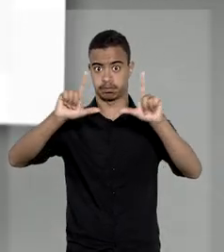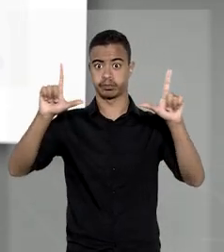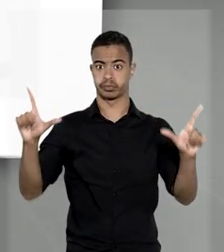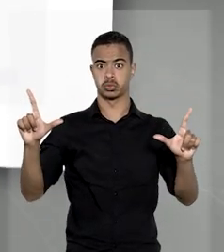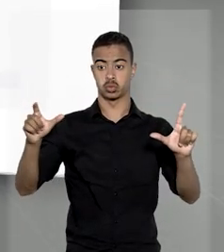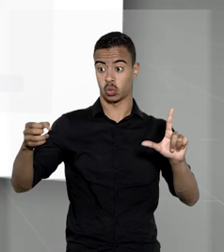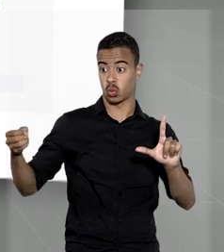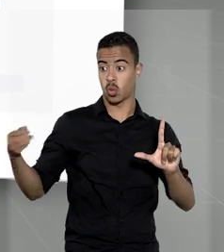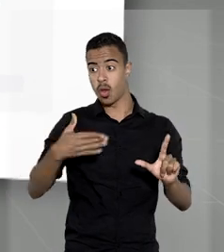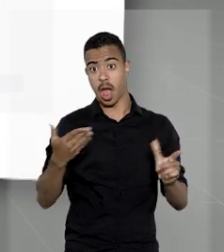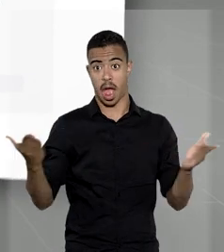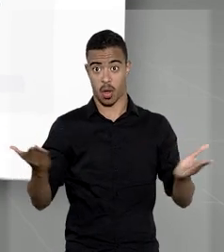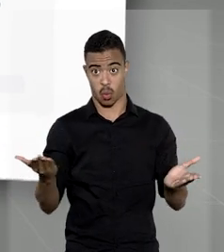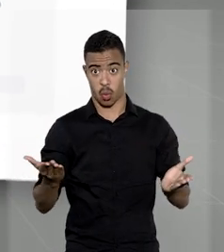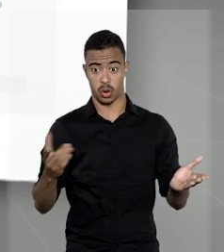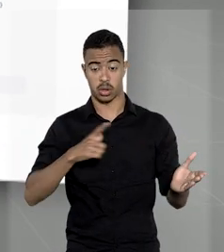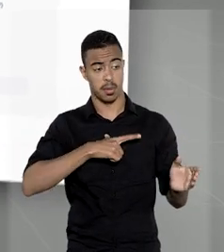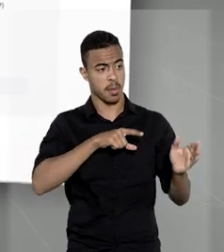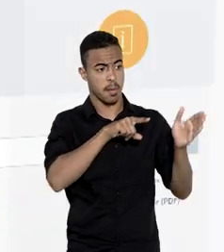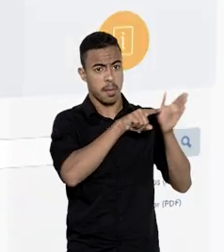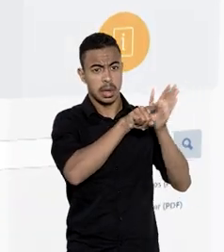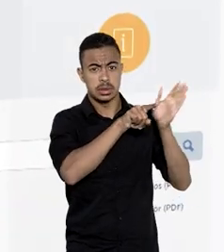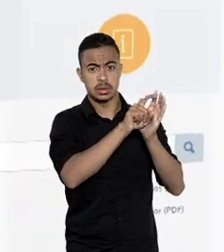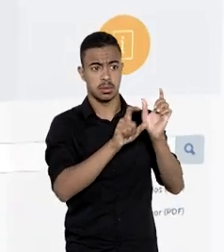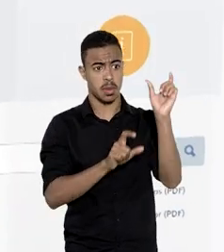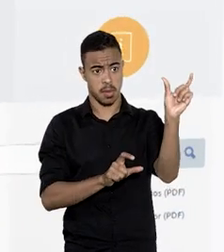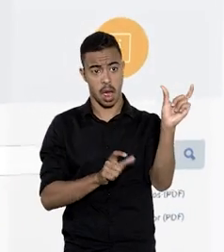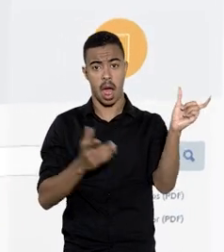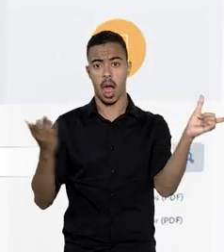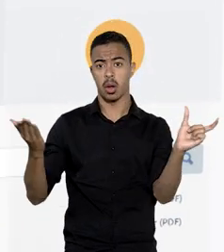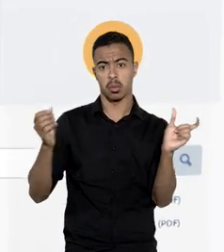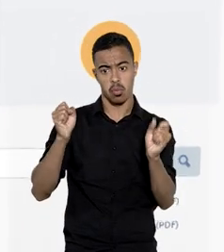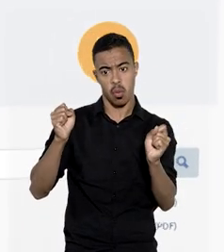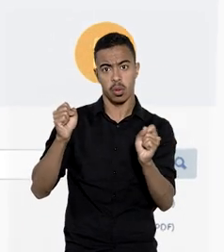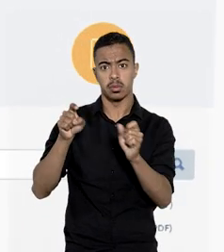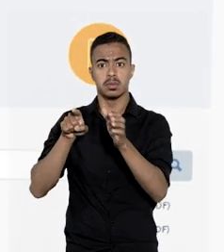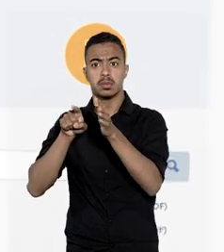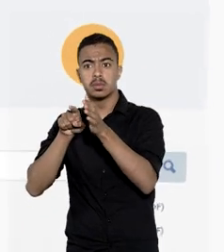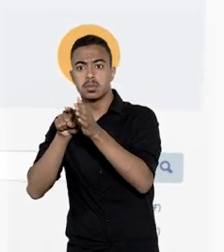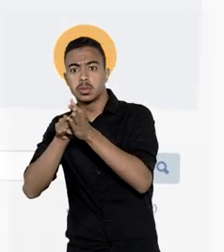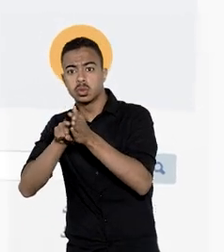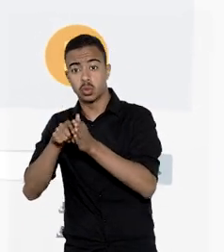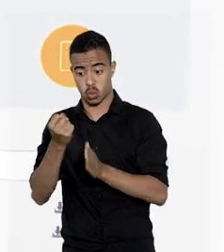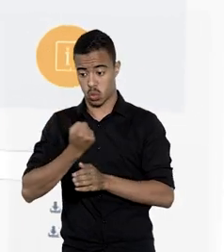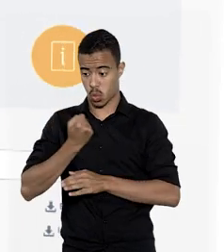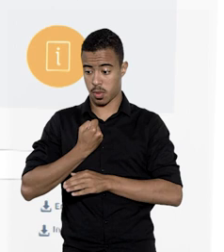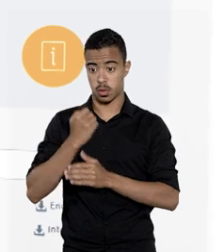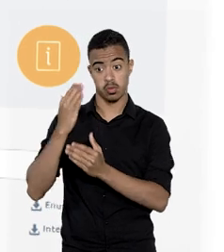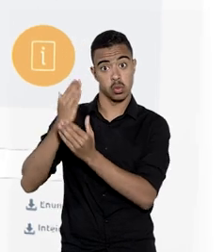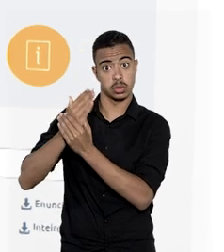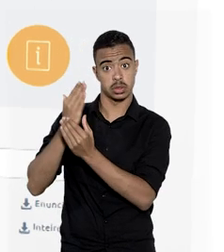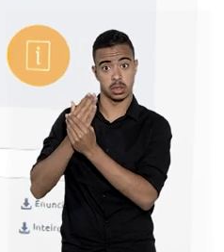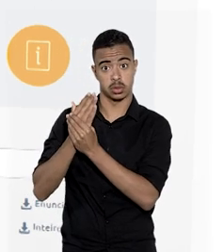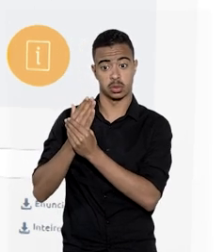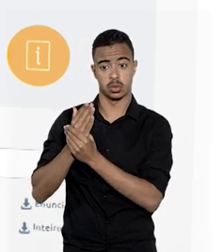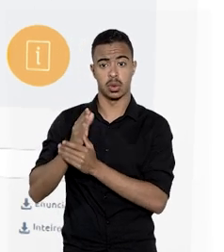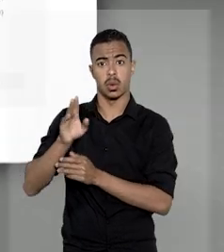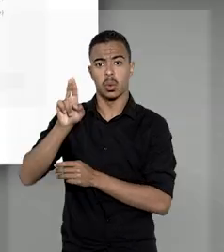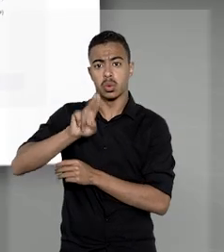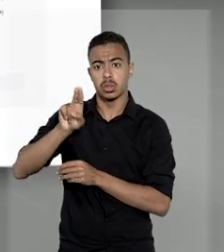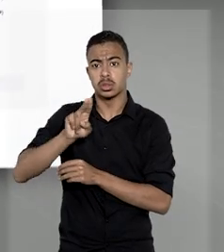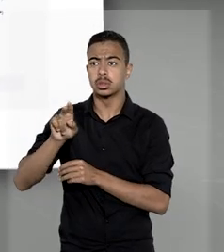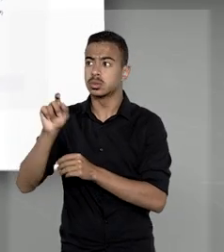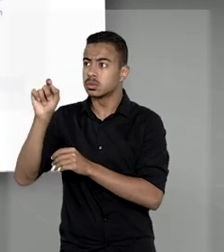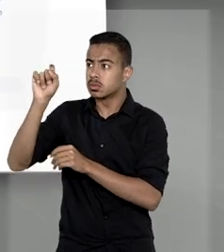principal, a grande novidade é que agora, além de pesquisar por termo, você pode realizar a busca pelo número do processo.